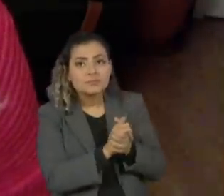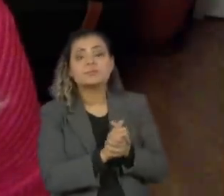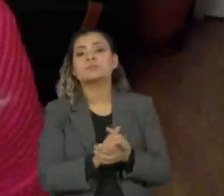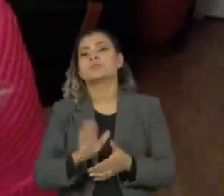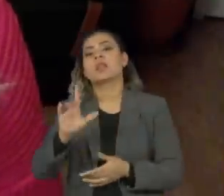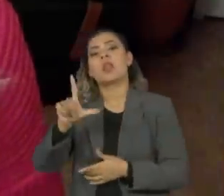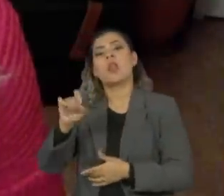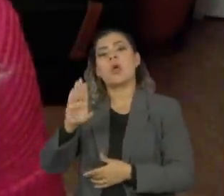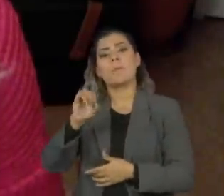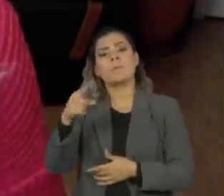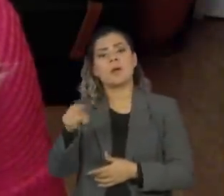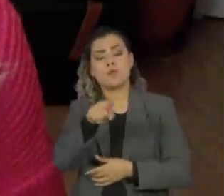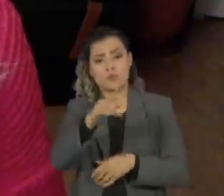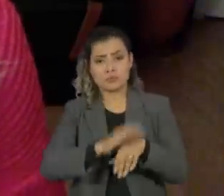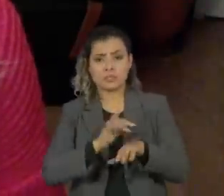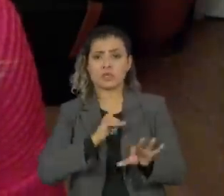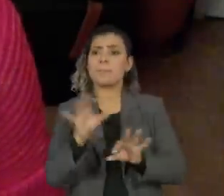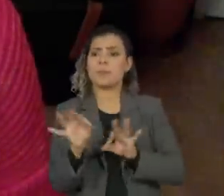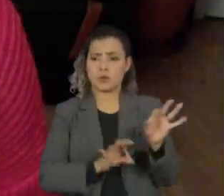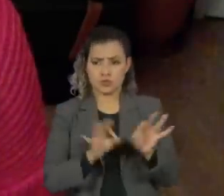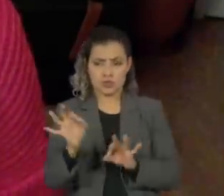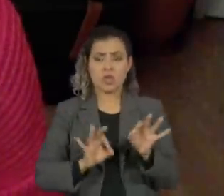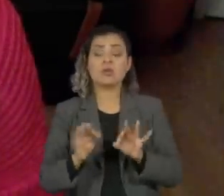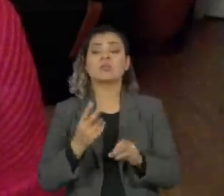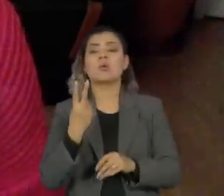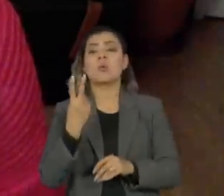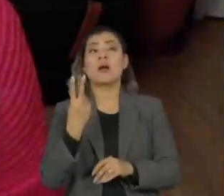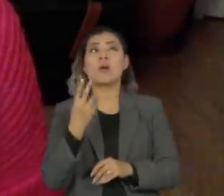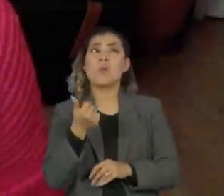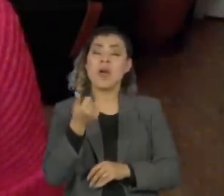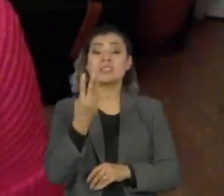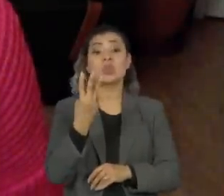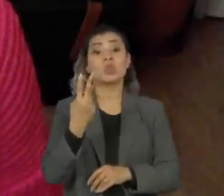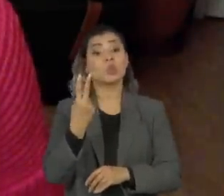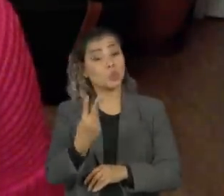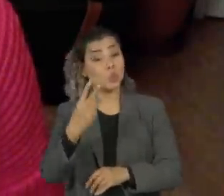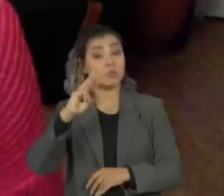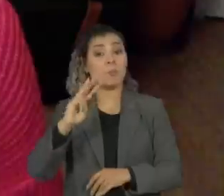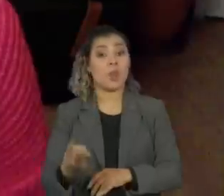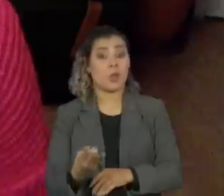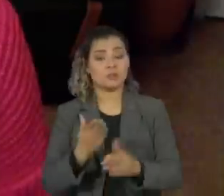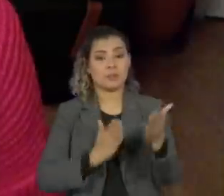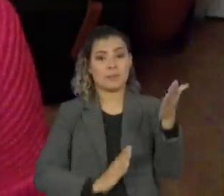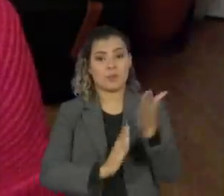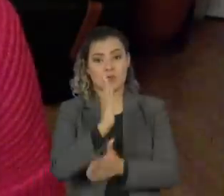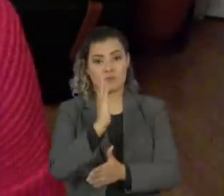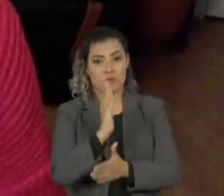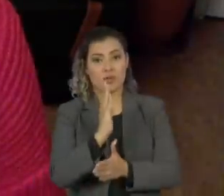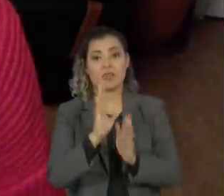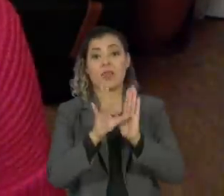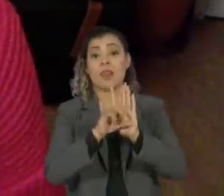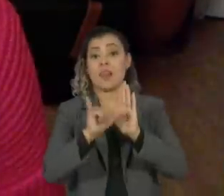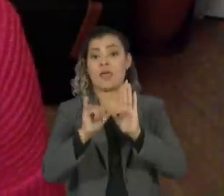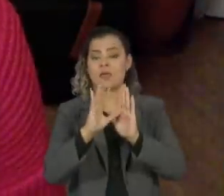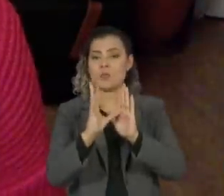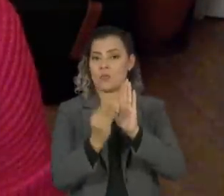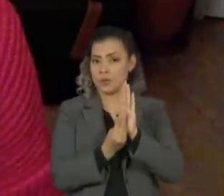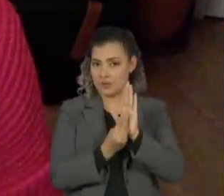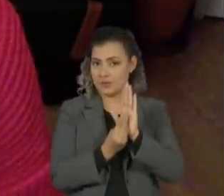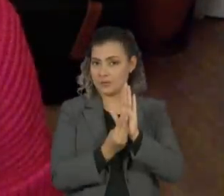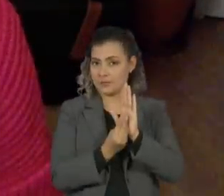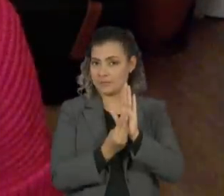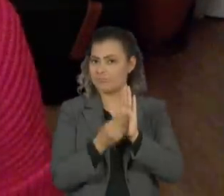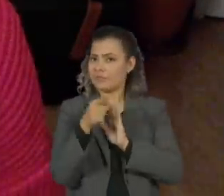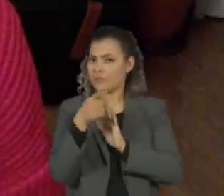Lobão, você teve um projeto de quase 2 milhões aprovado pela Lei Rouanet, e você